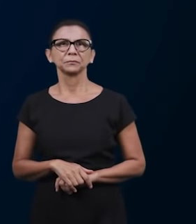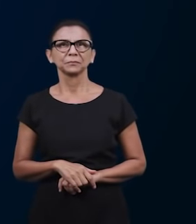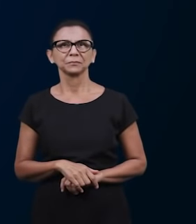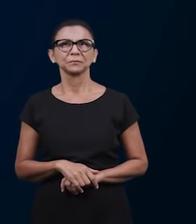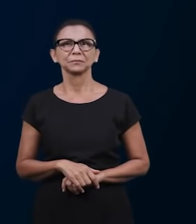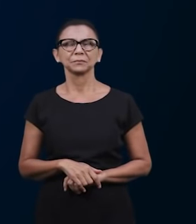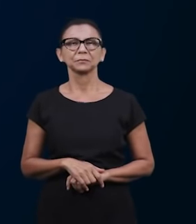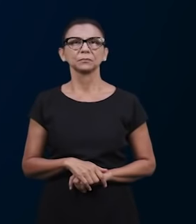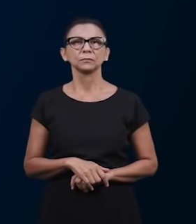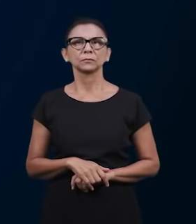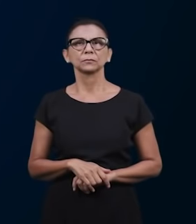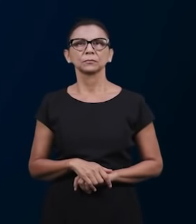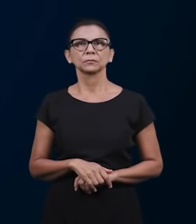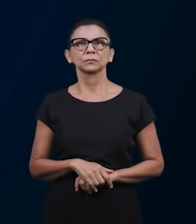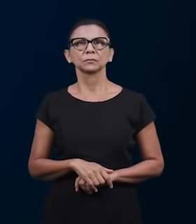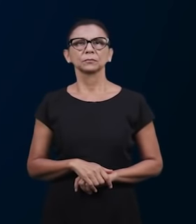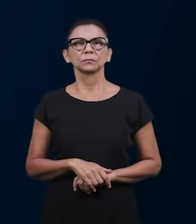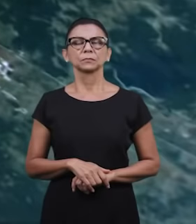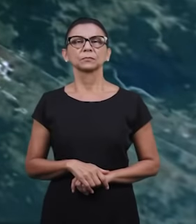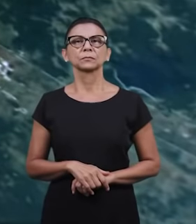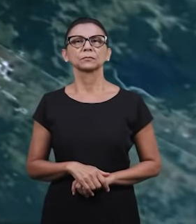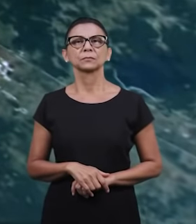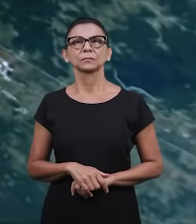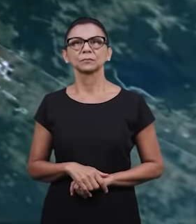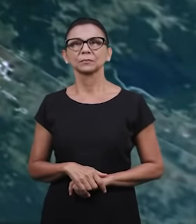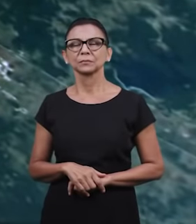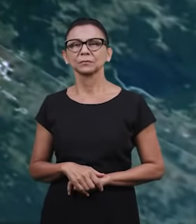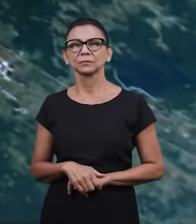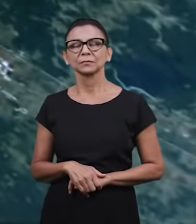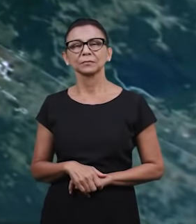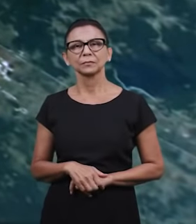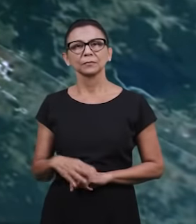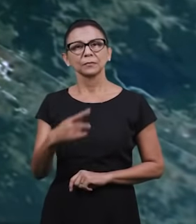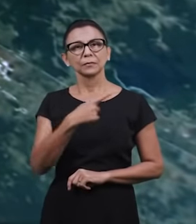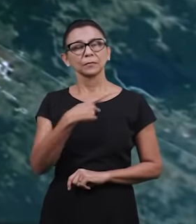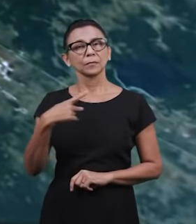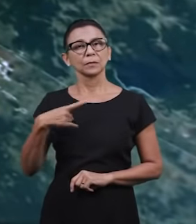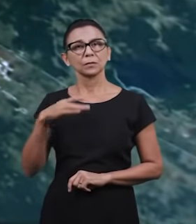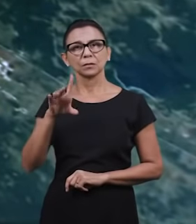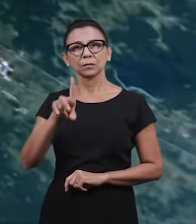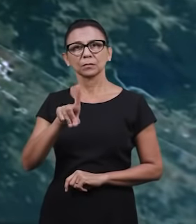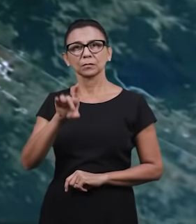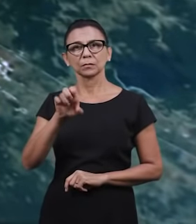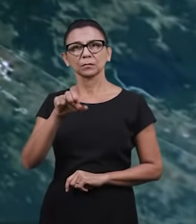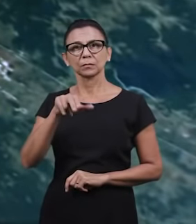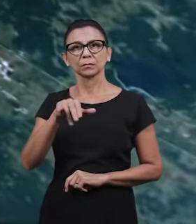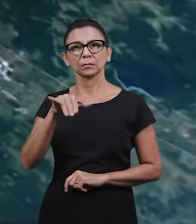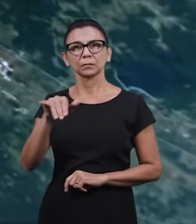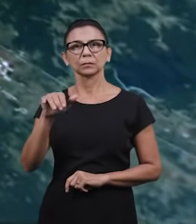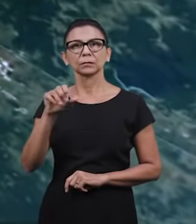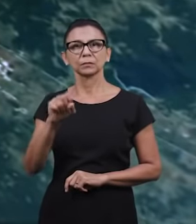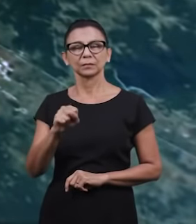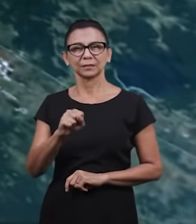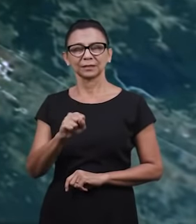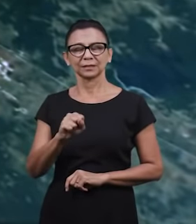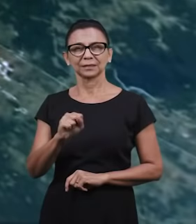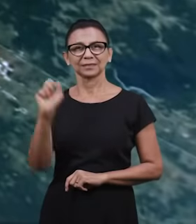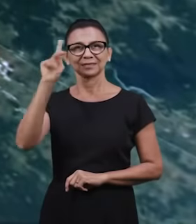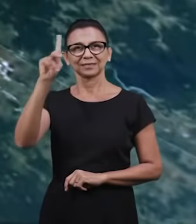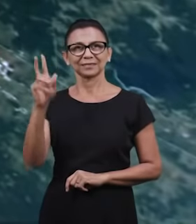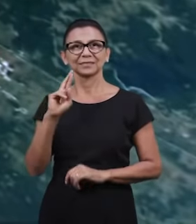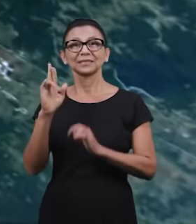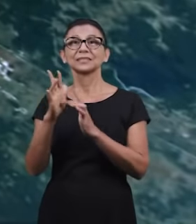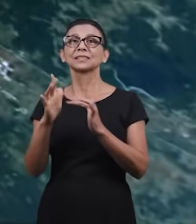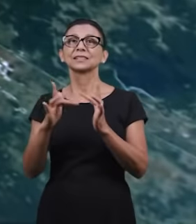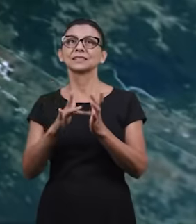apresentando para os nossos irmãos. Eu vou então cumprimentar o pastor Denis. Pastor Denis, eu quero cumprimentá-lo, companheiro, com